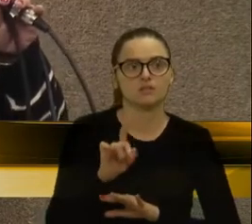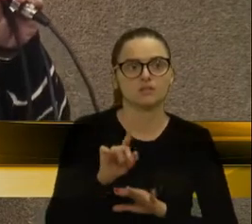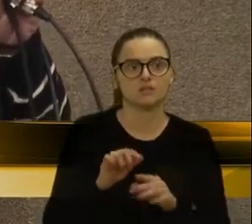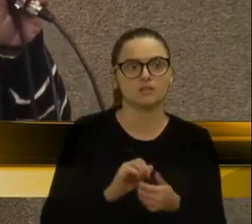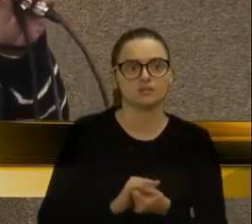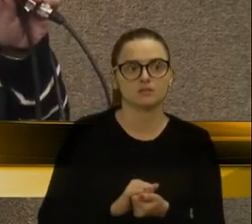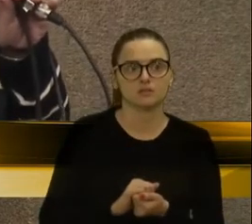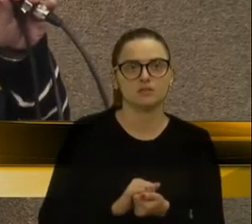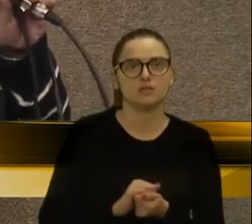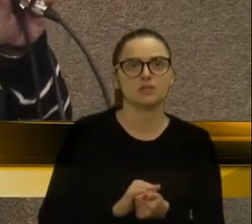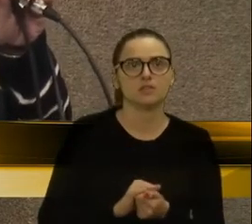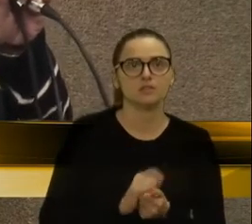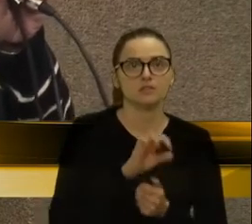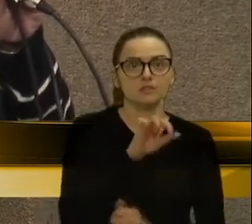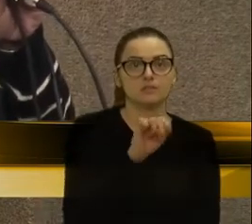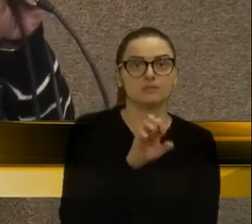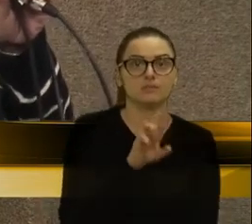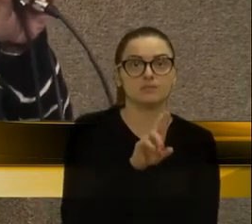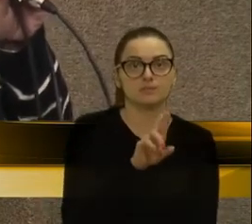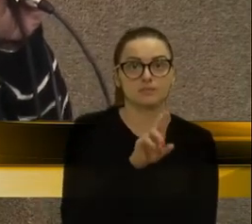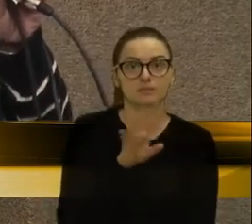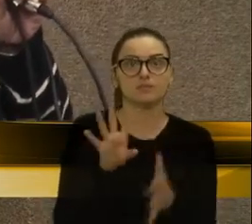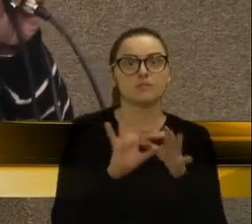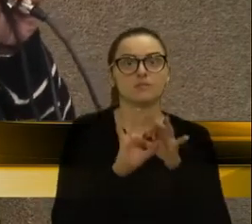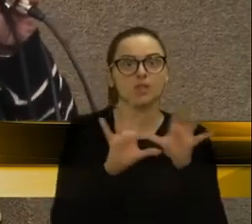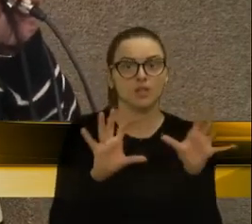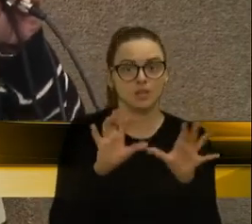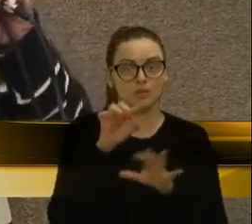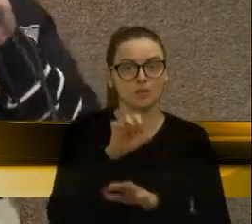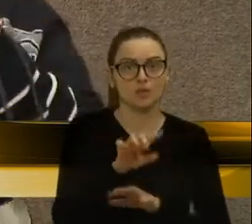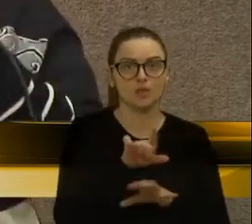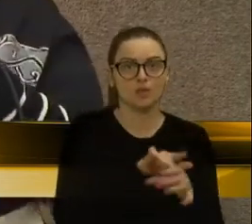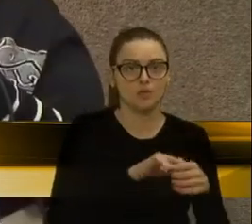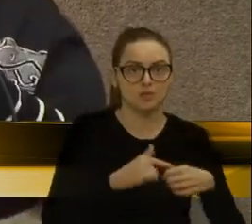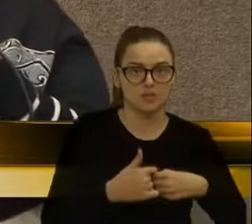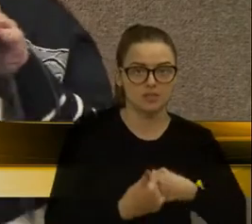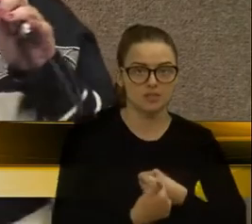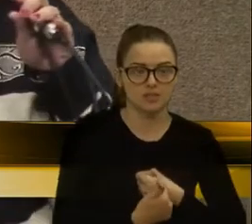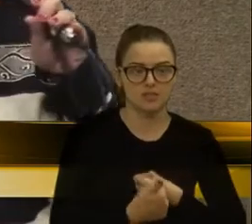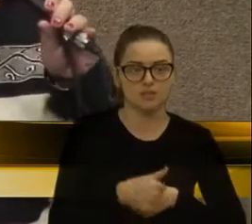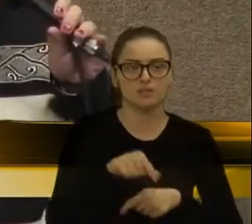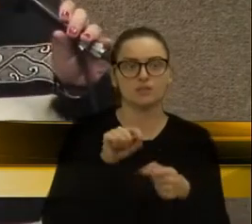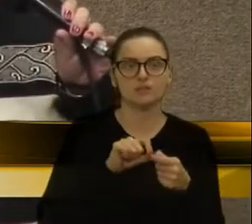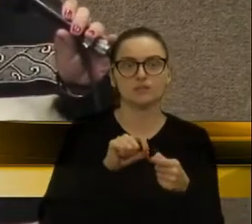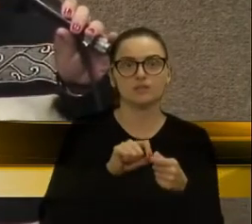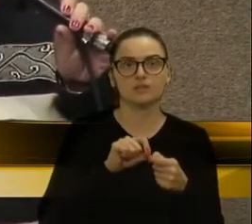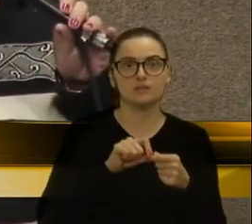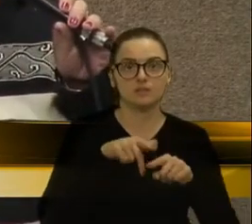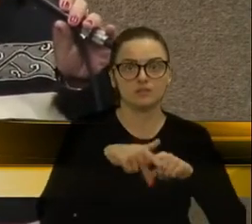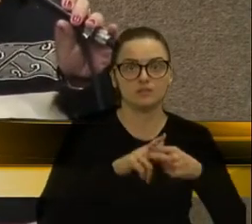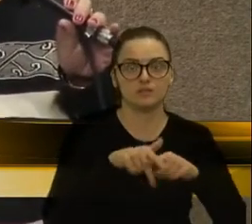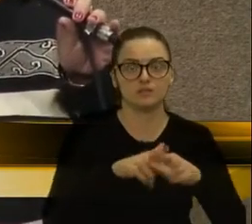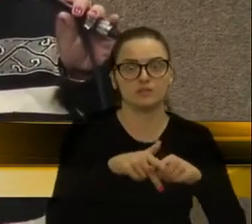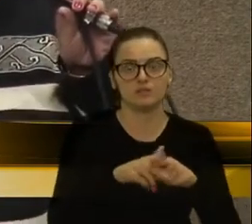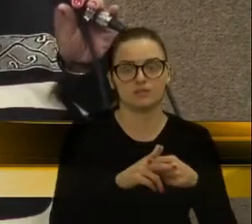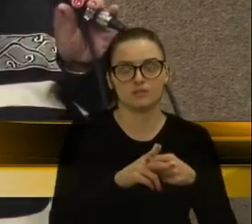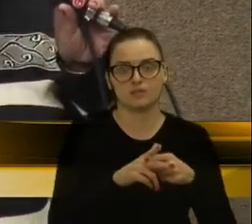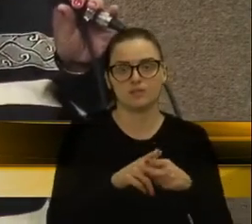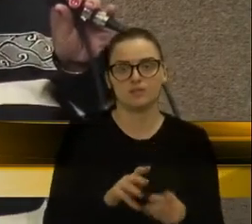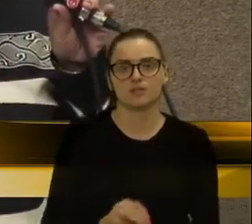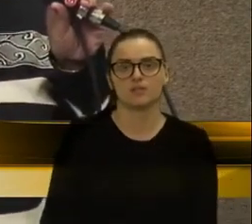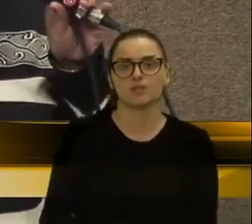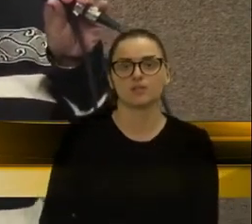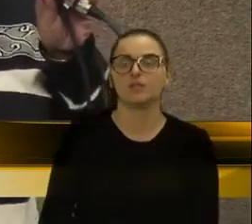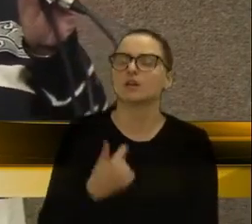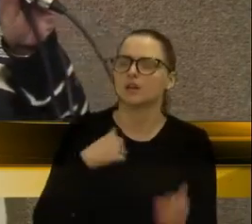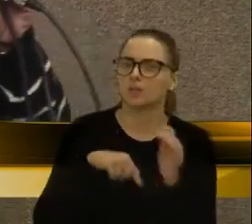O Dyer liberou para que os municípios façam os consertos. E